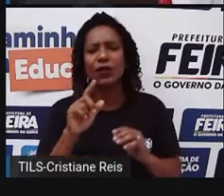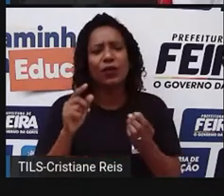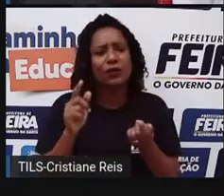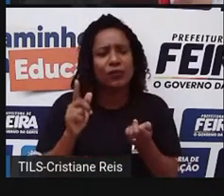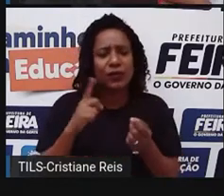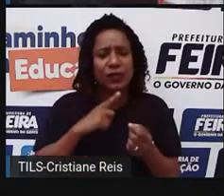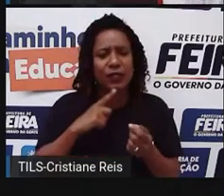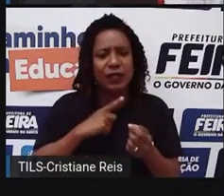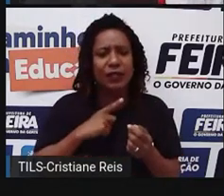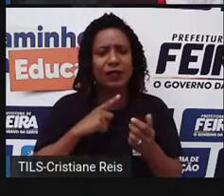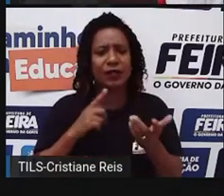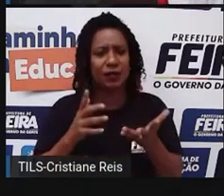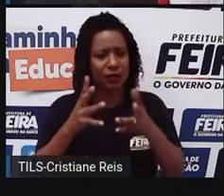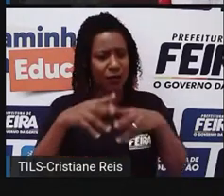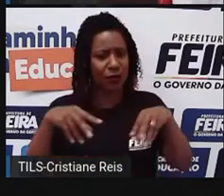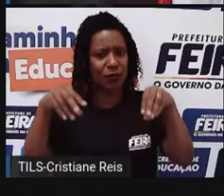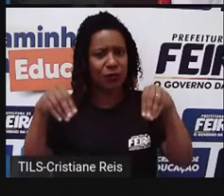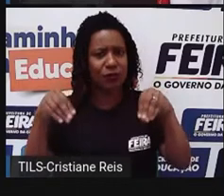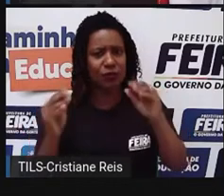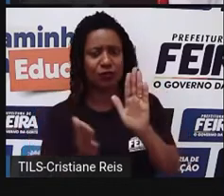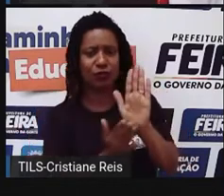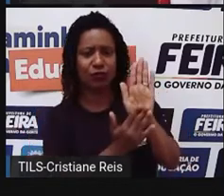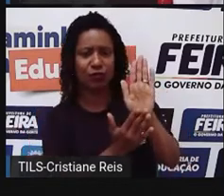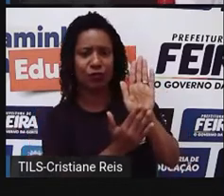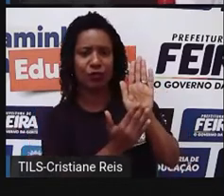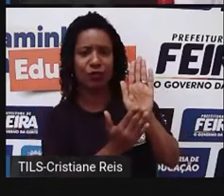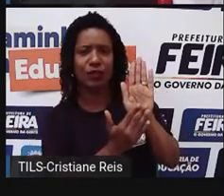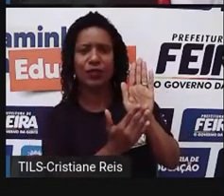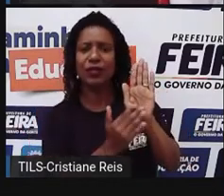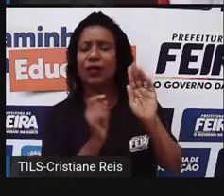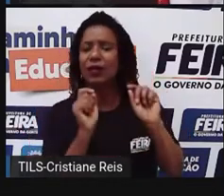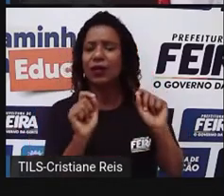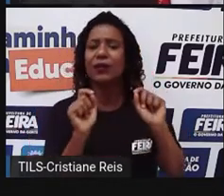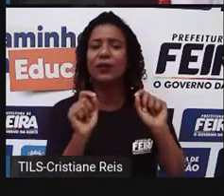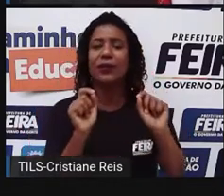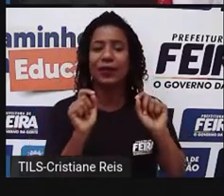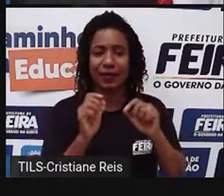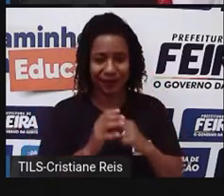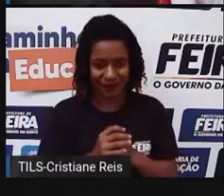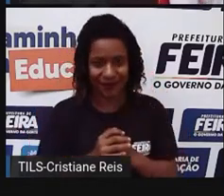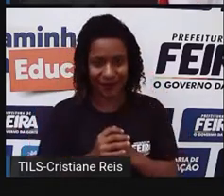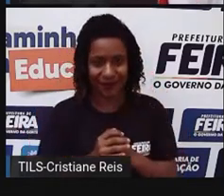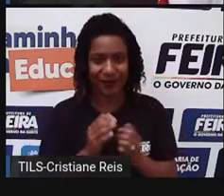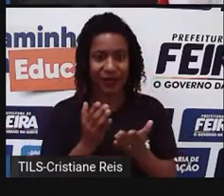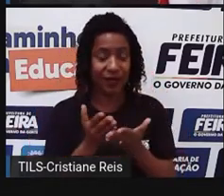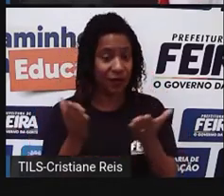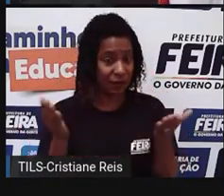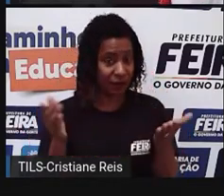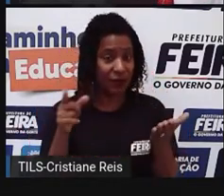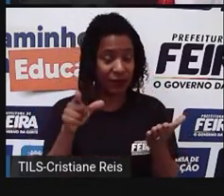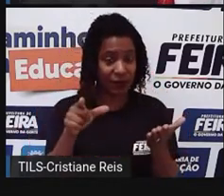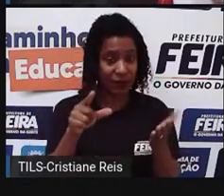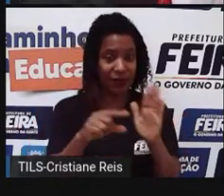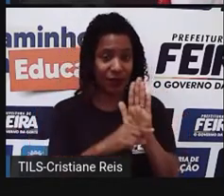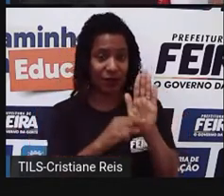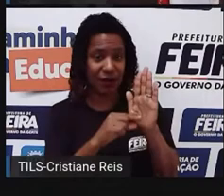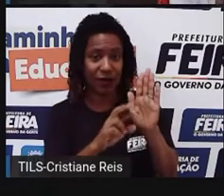termo, gente, que foi criado, baseado na obra, né, Geografia Política de Friedrich Hatzel, de